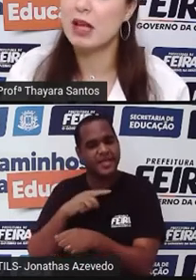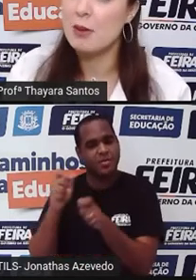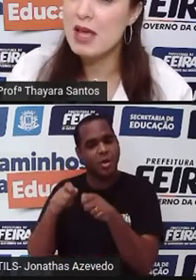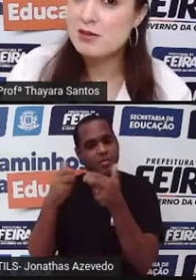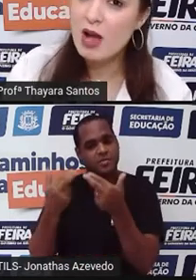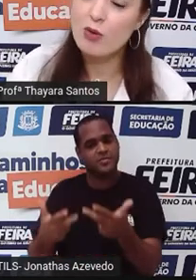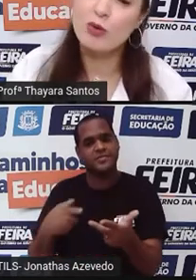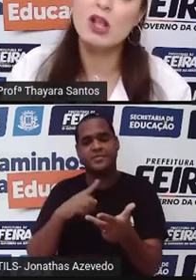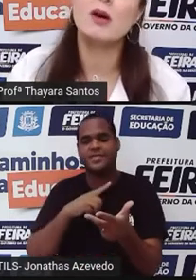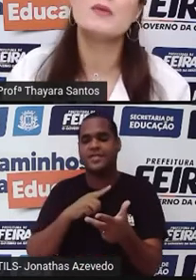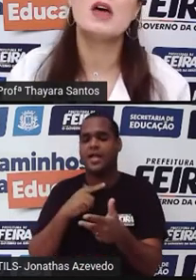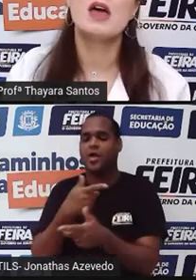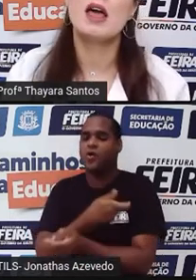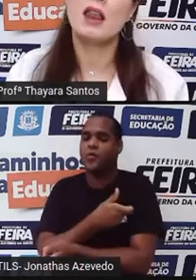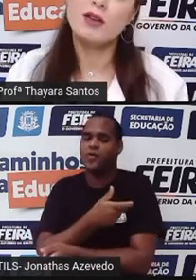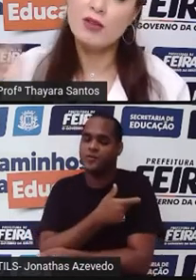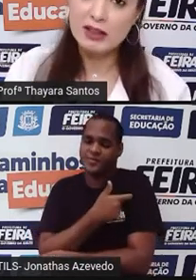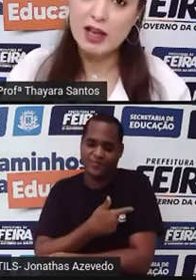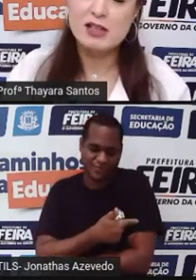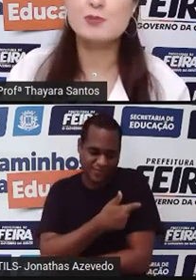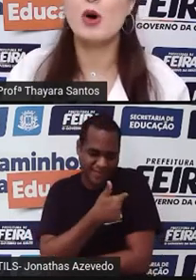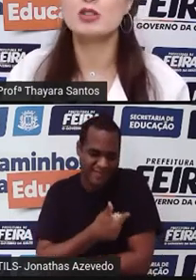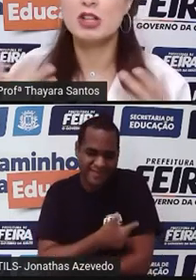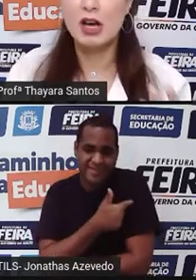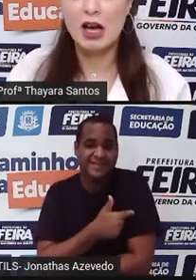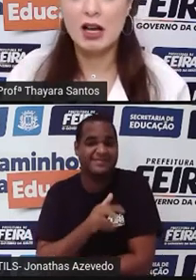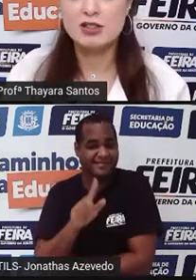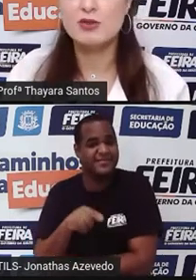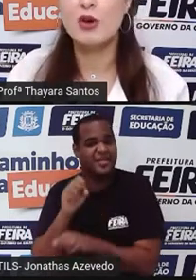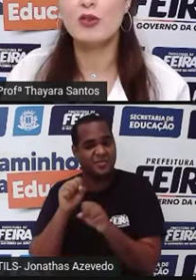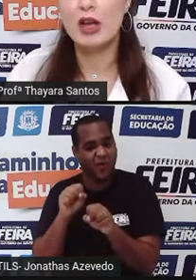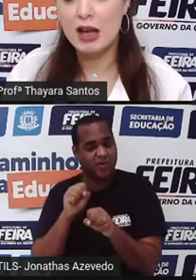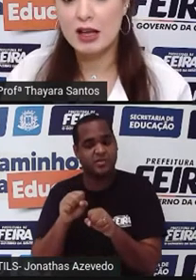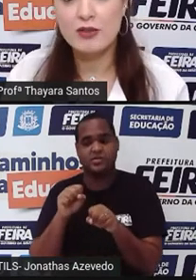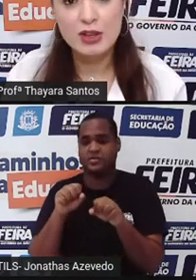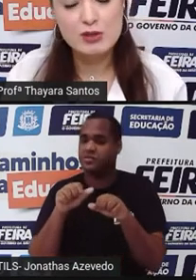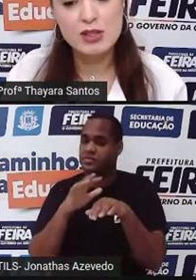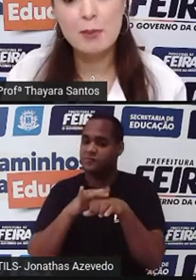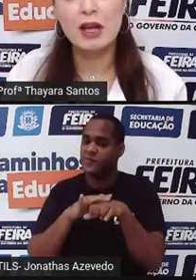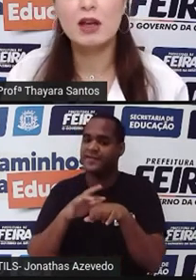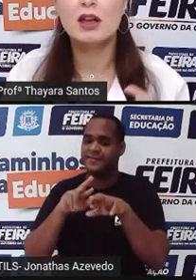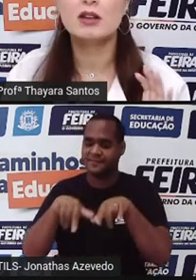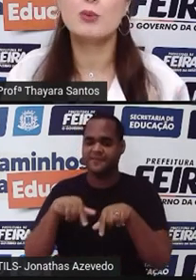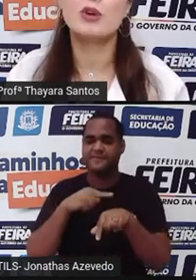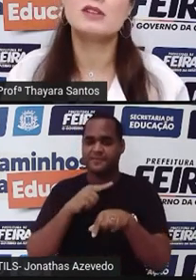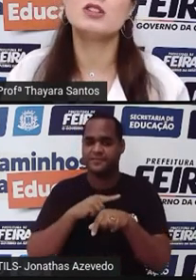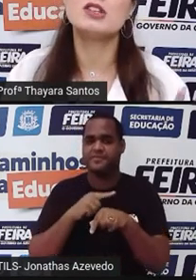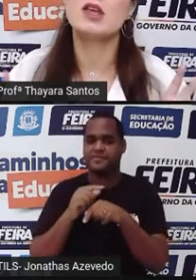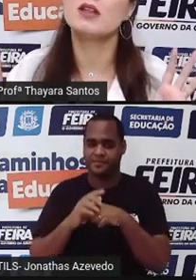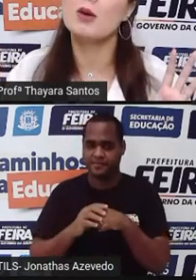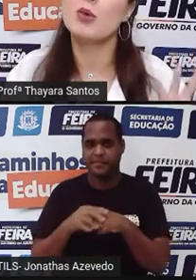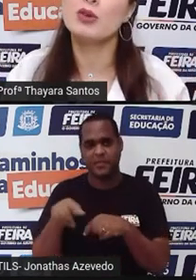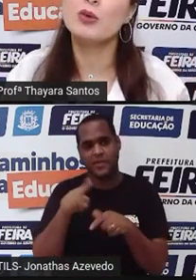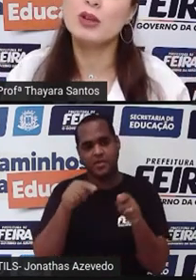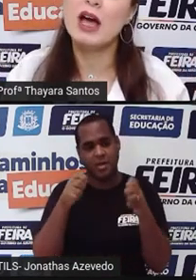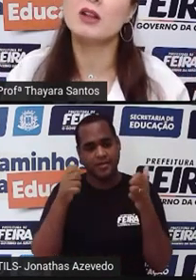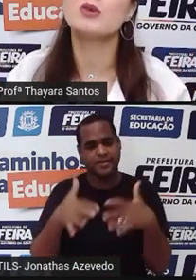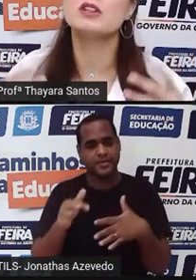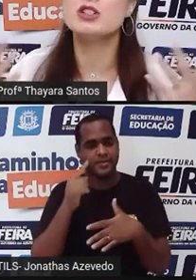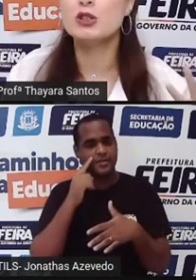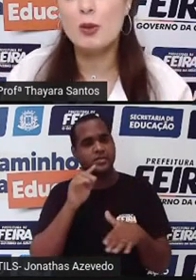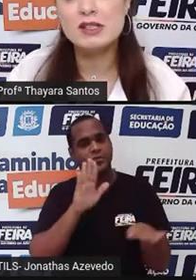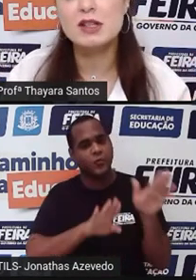equipamento, aquela mesma agulha, ela vai estar exposta a desenvolver aquele vírus também. Então por isso que a gente tem que ter muito